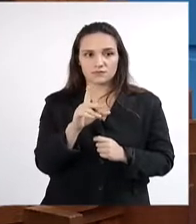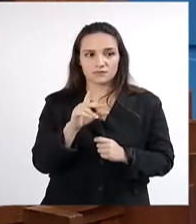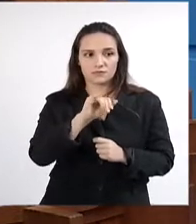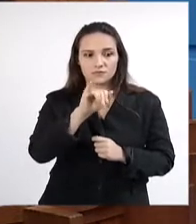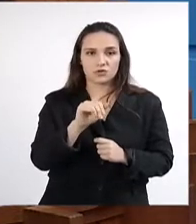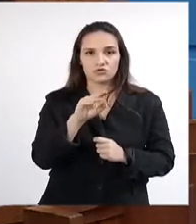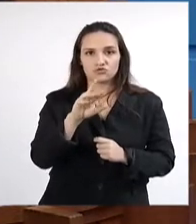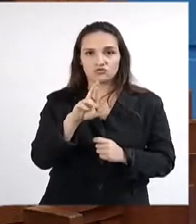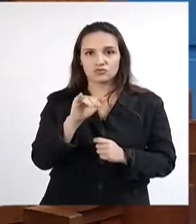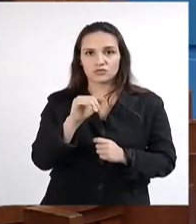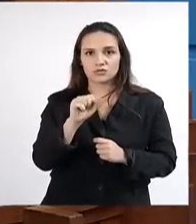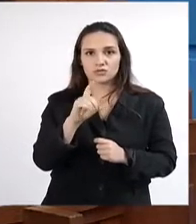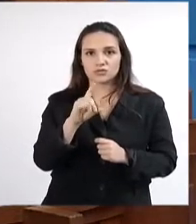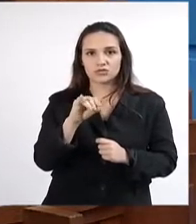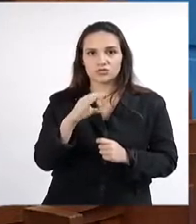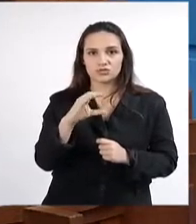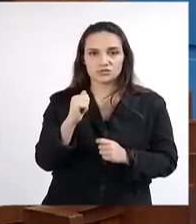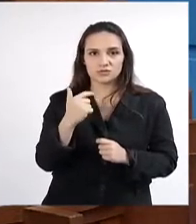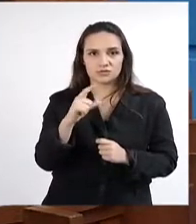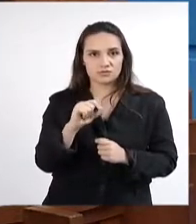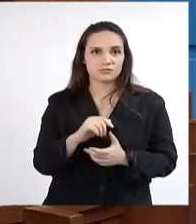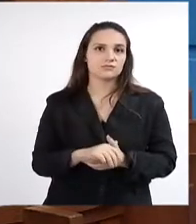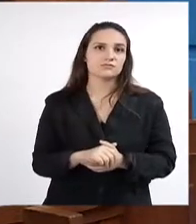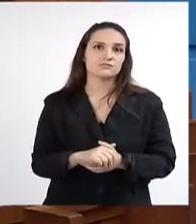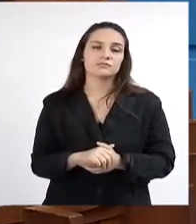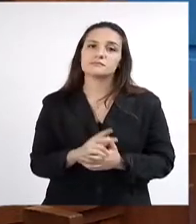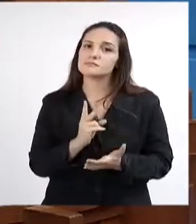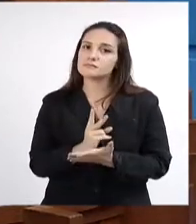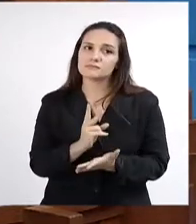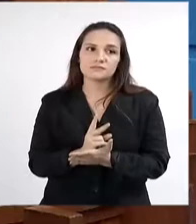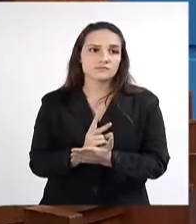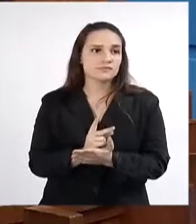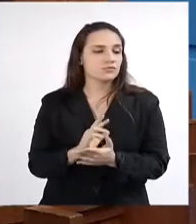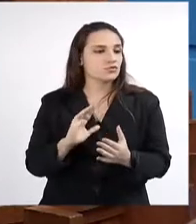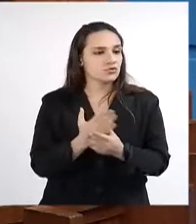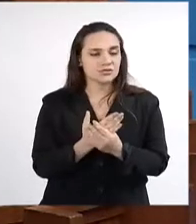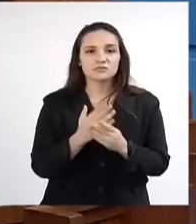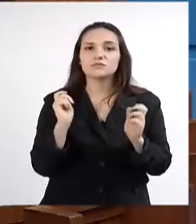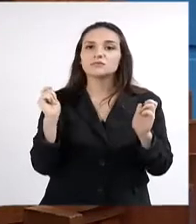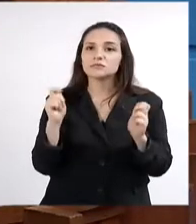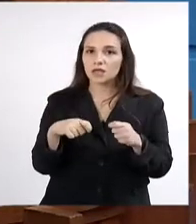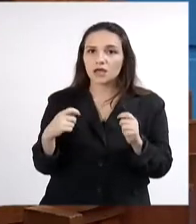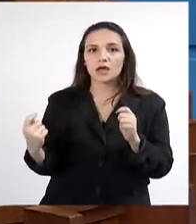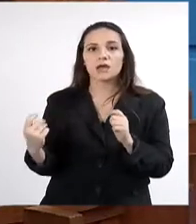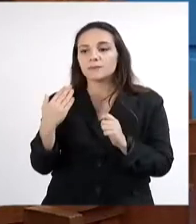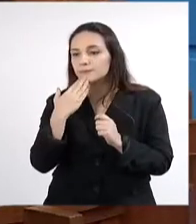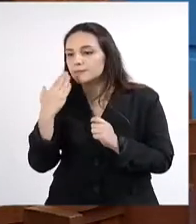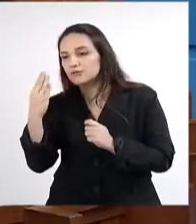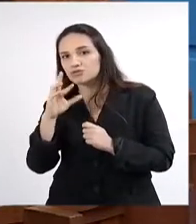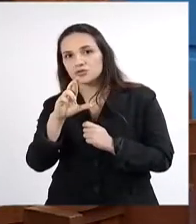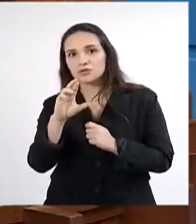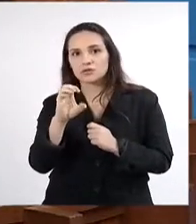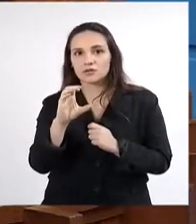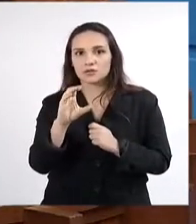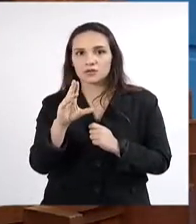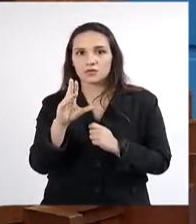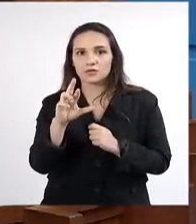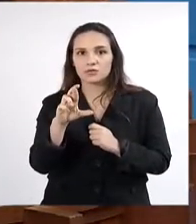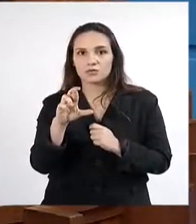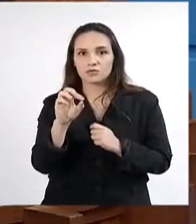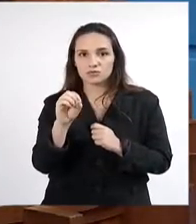decisão da qual não caiba recurso. Então, nesse sentido, coletamos a